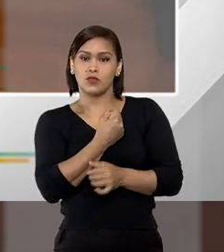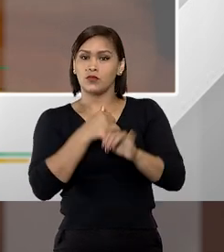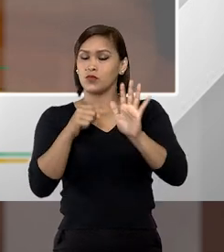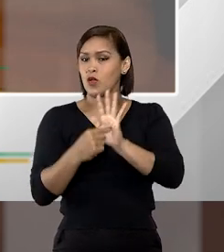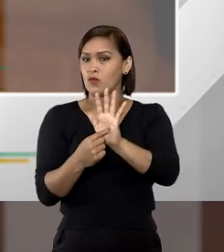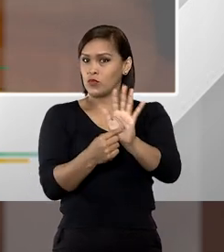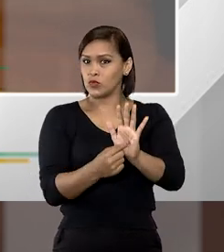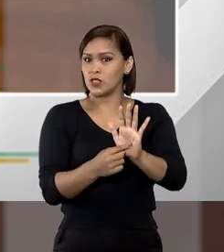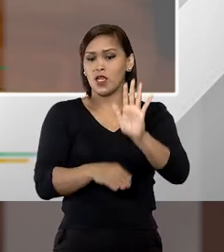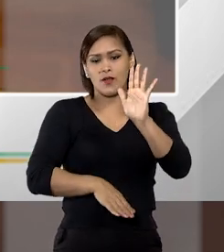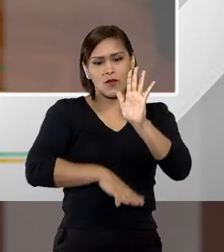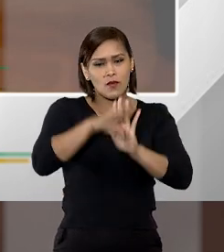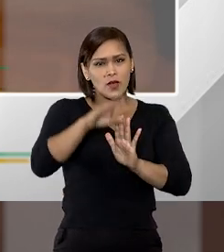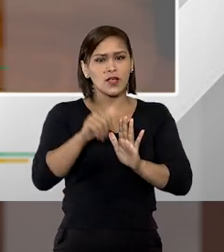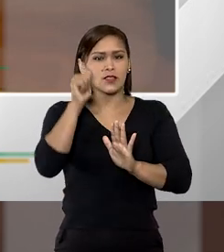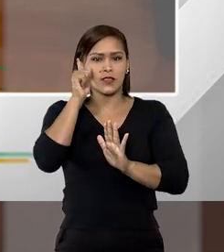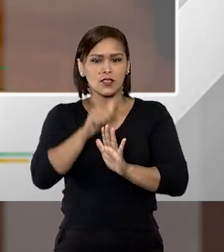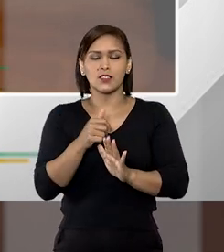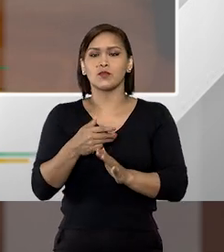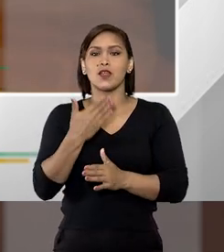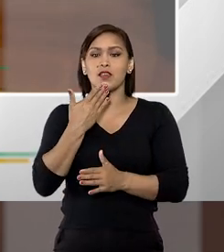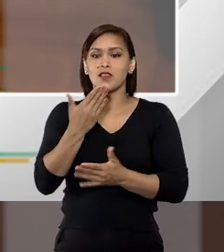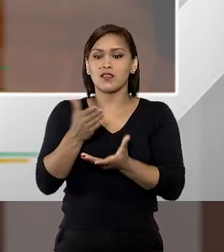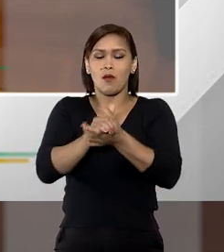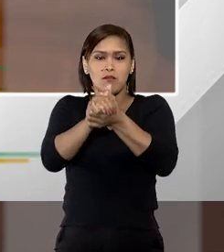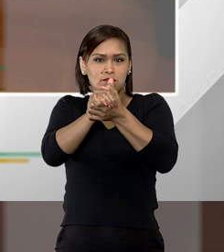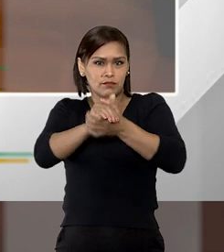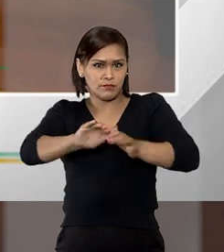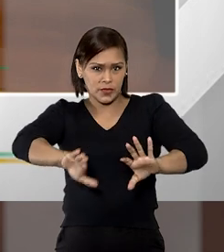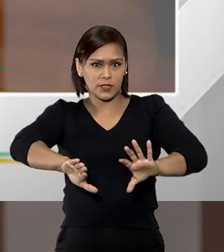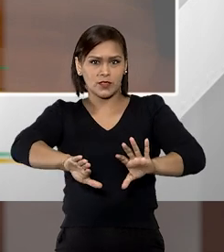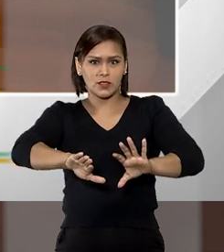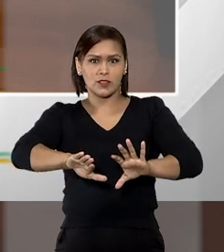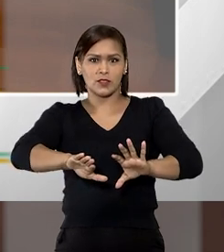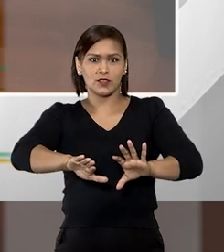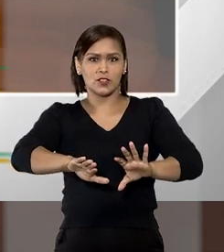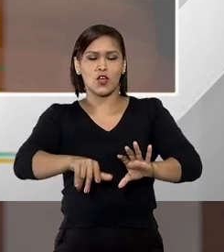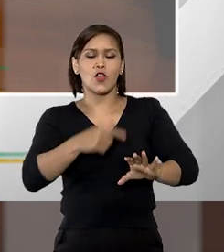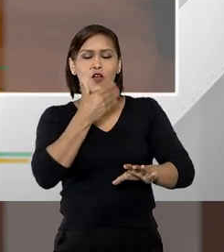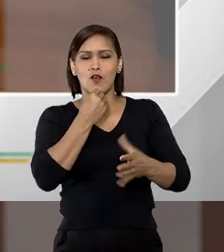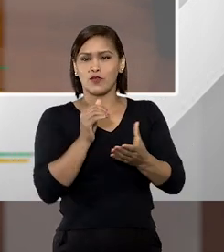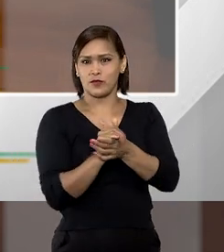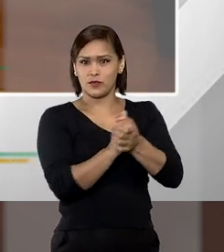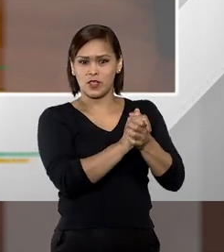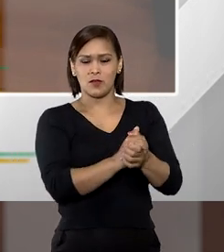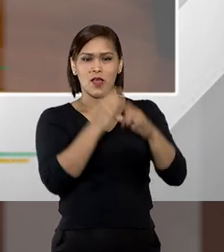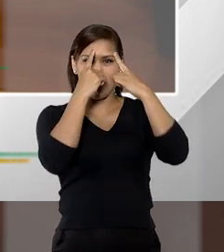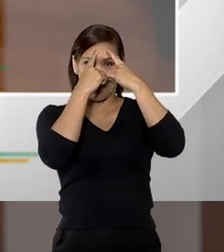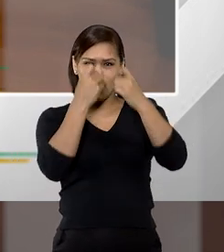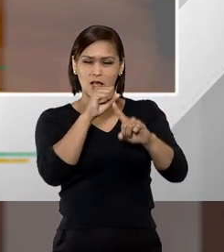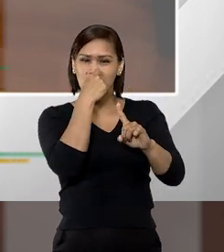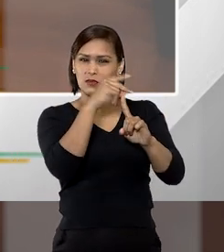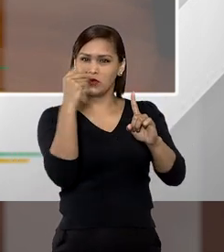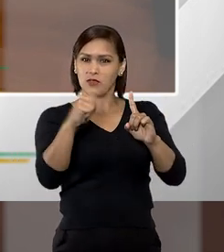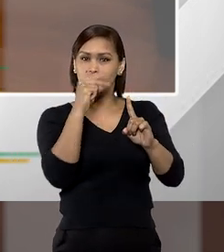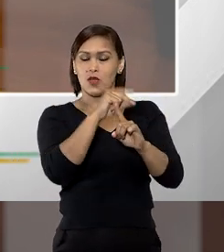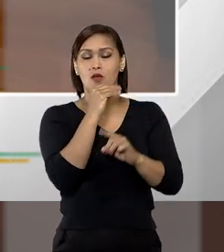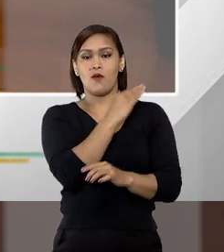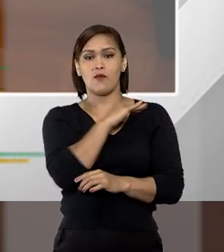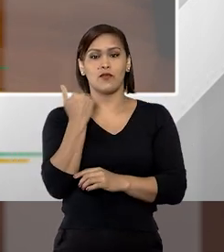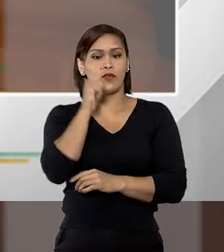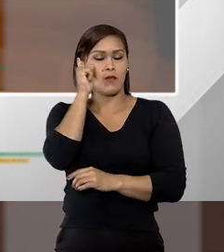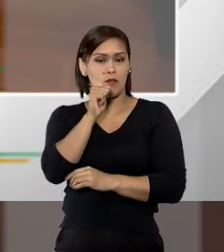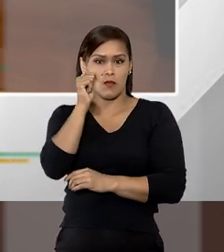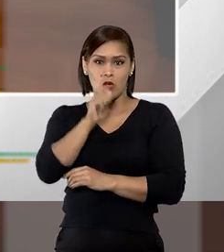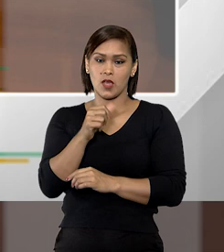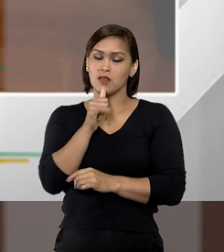para nós que grande parte dessas mulheres que estão se separando dos seus maridos agressores estão vindo a óbito ou